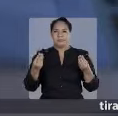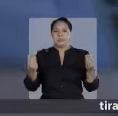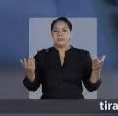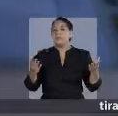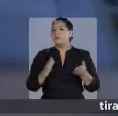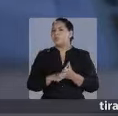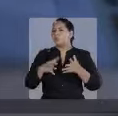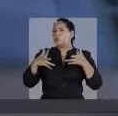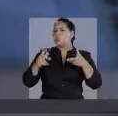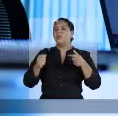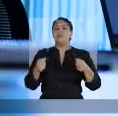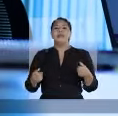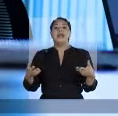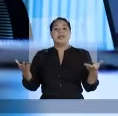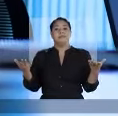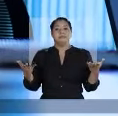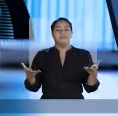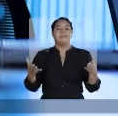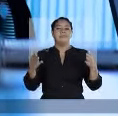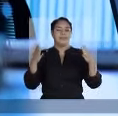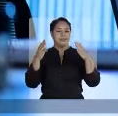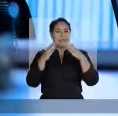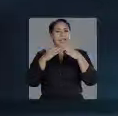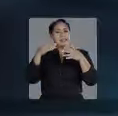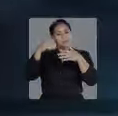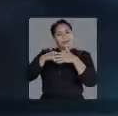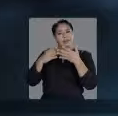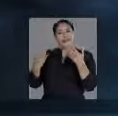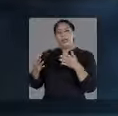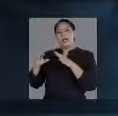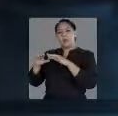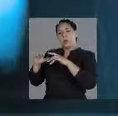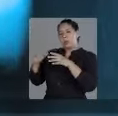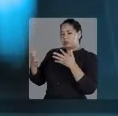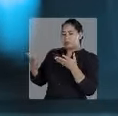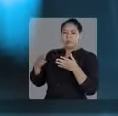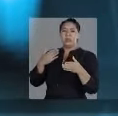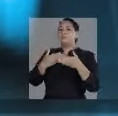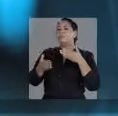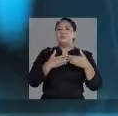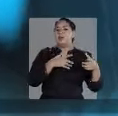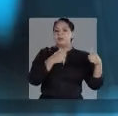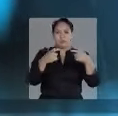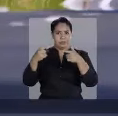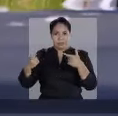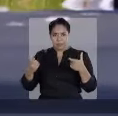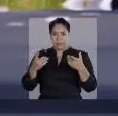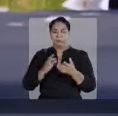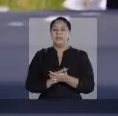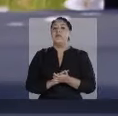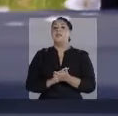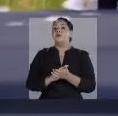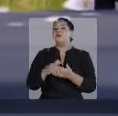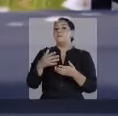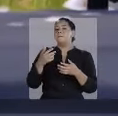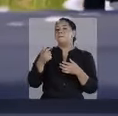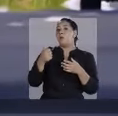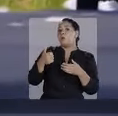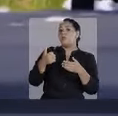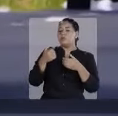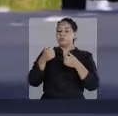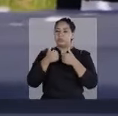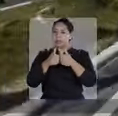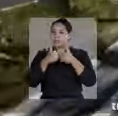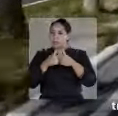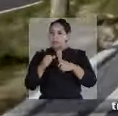serviços, tudo sem sair de casa ou do escritório, de onde você estiver. Teremos menos carros nas